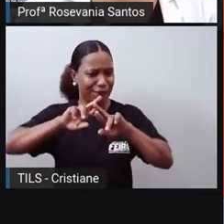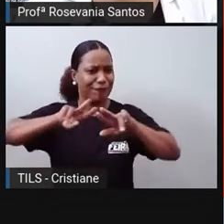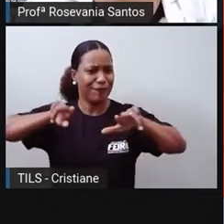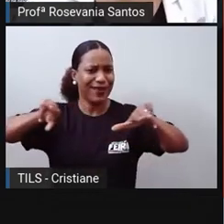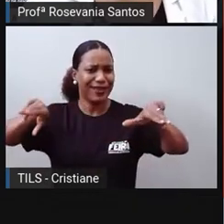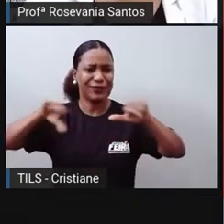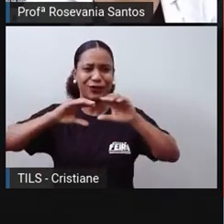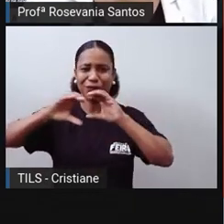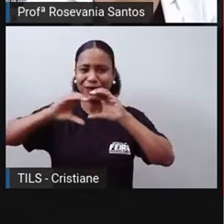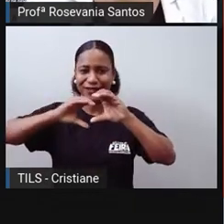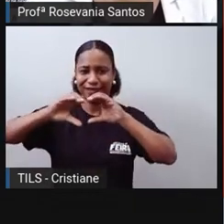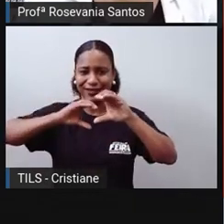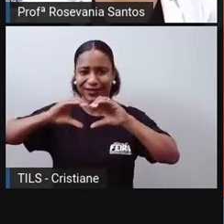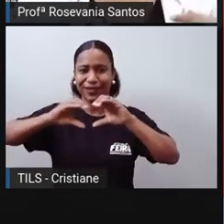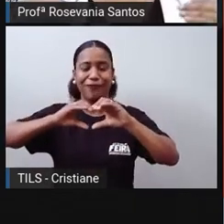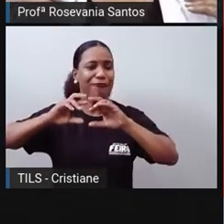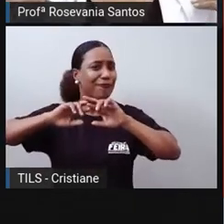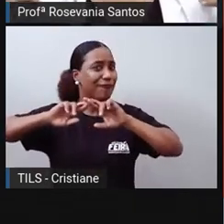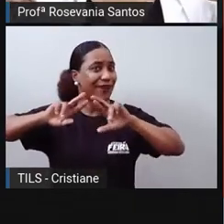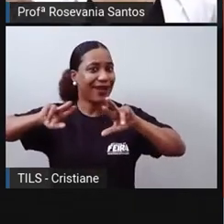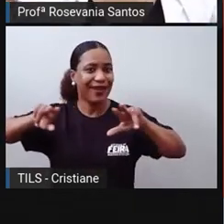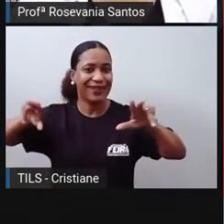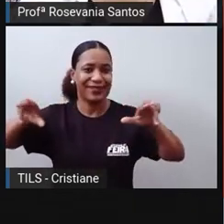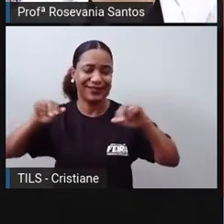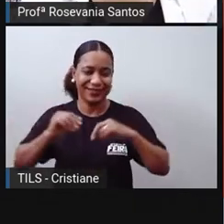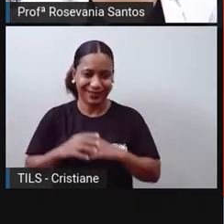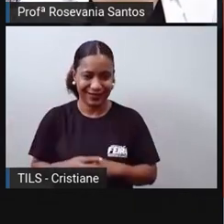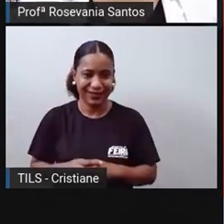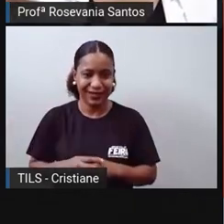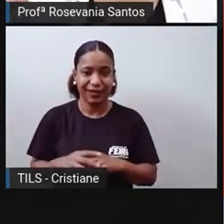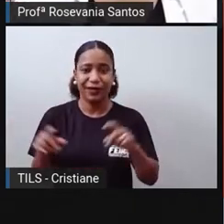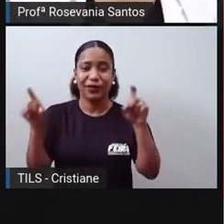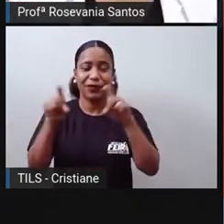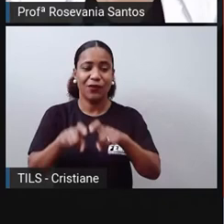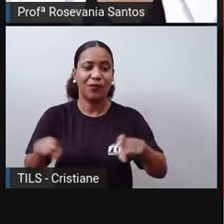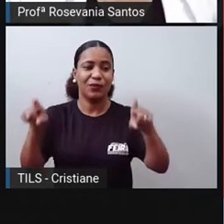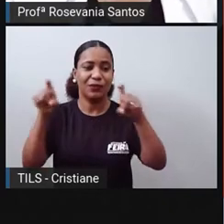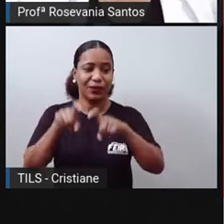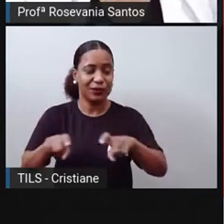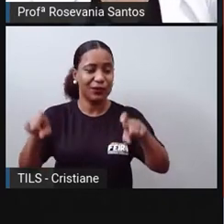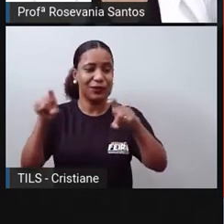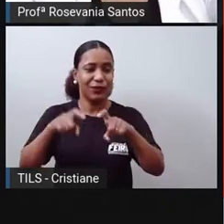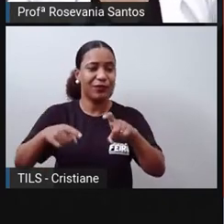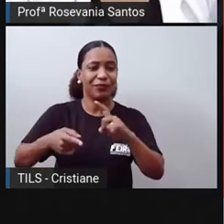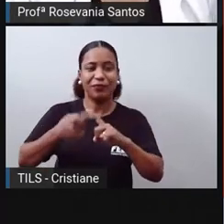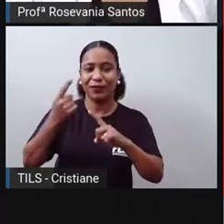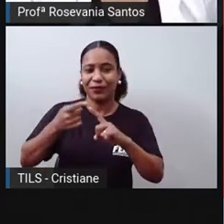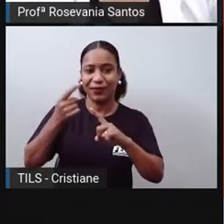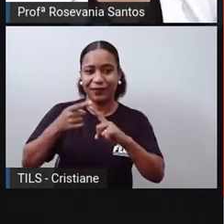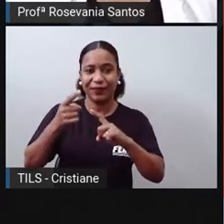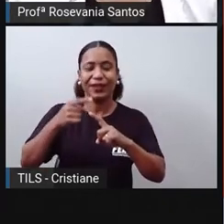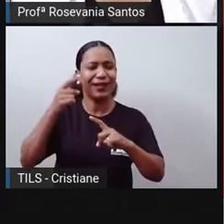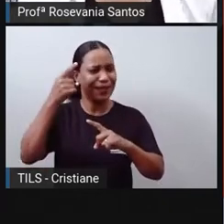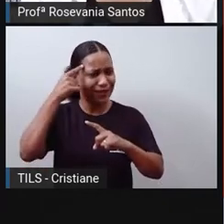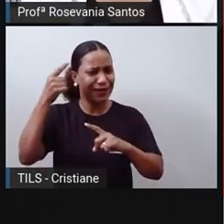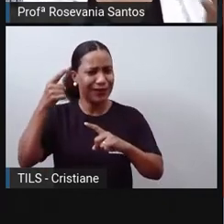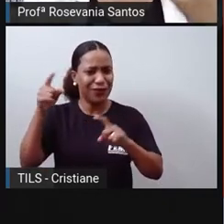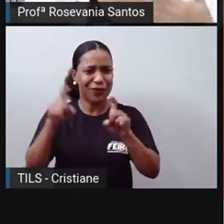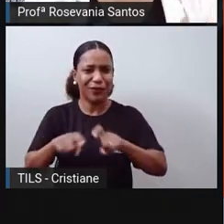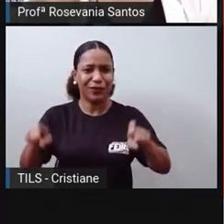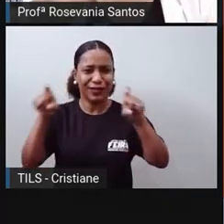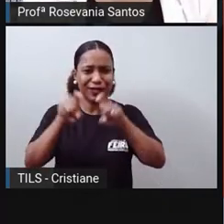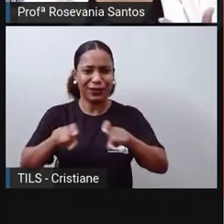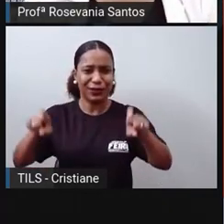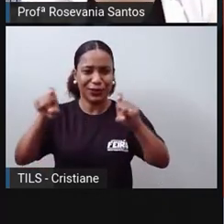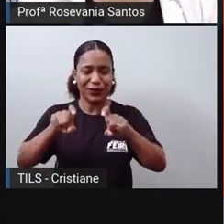comunicações aí nesse espaço, com os primeiros computadores, só para a gente entender que levava, que era uma sala inteira, e aí